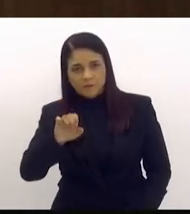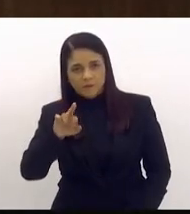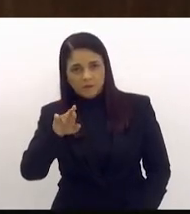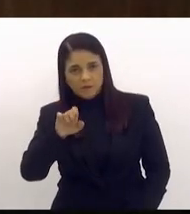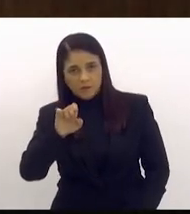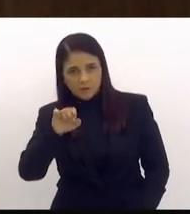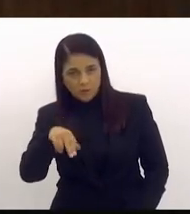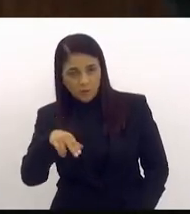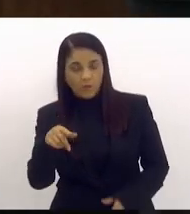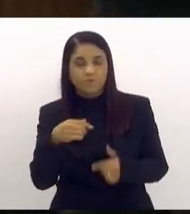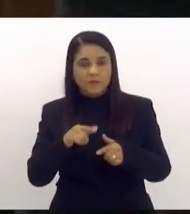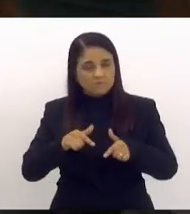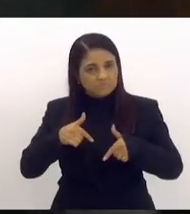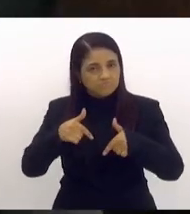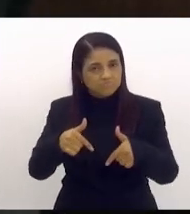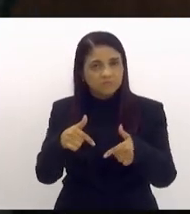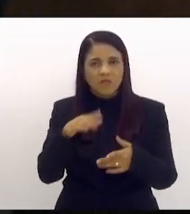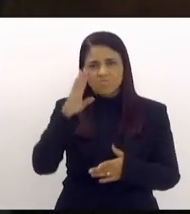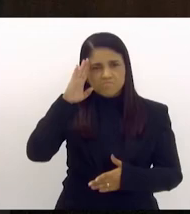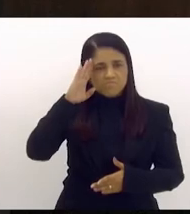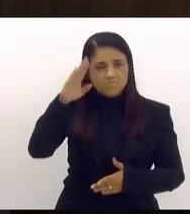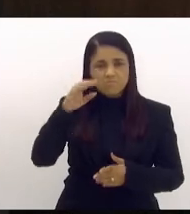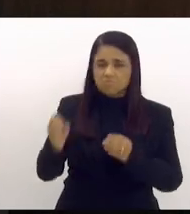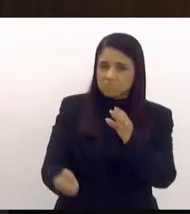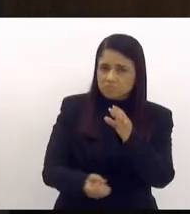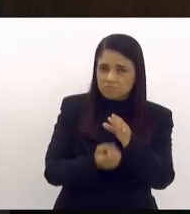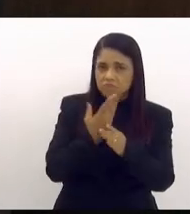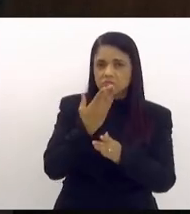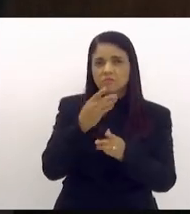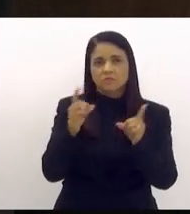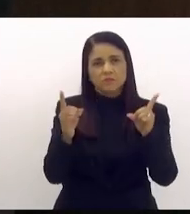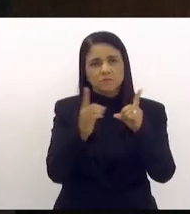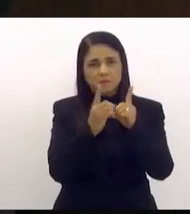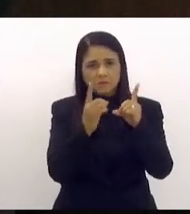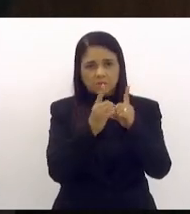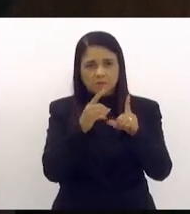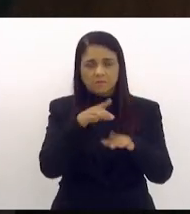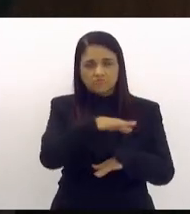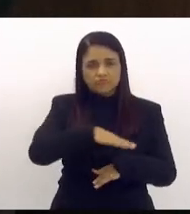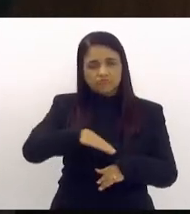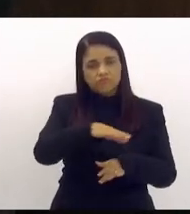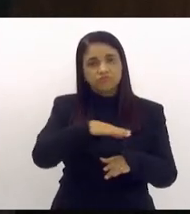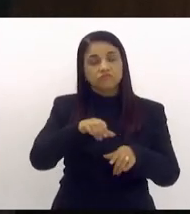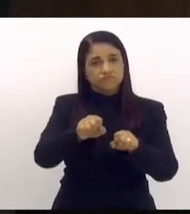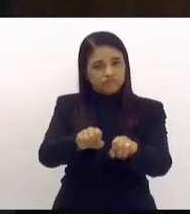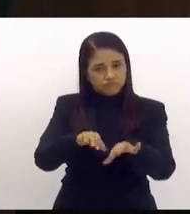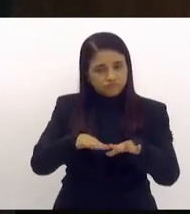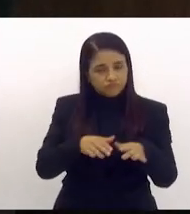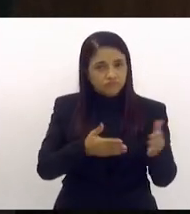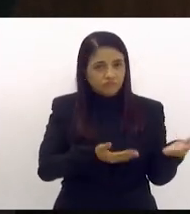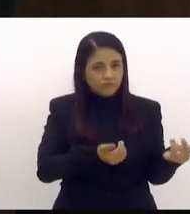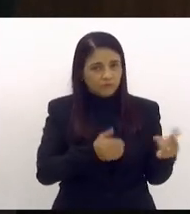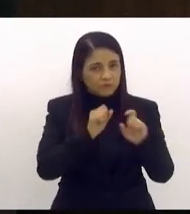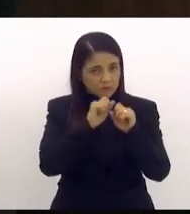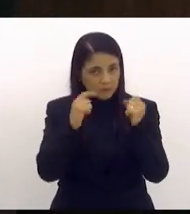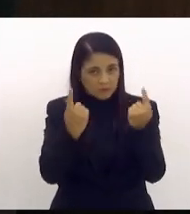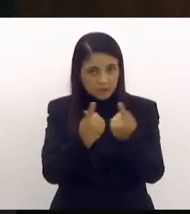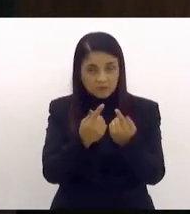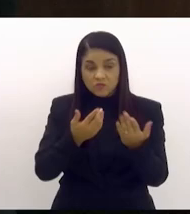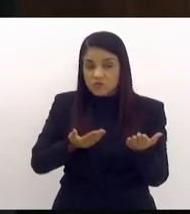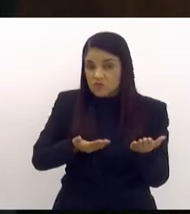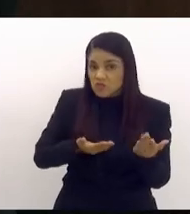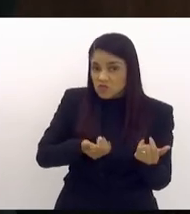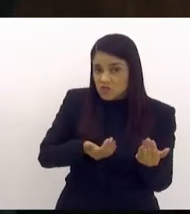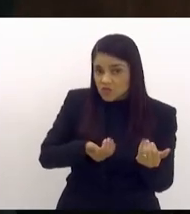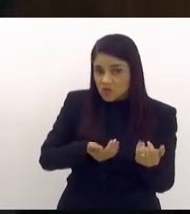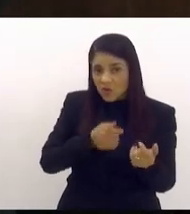iniciativa. É fundamental a criação mesmo no departamento do Parlamento Juvenil na estrutura da LERJ. Esses jovens,